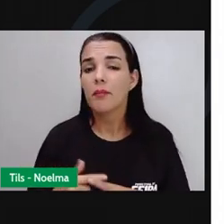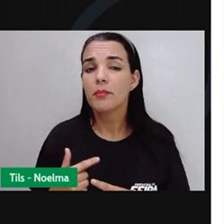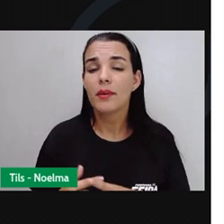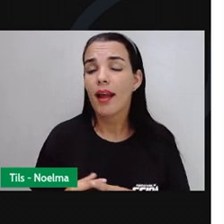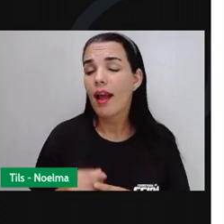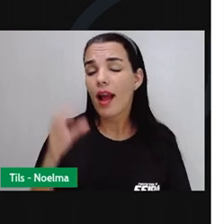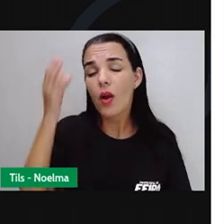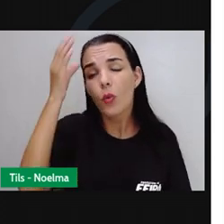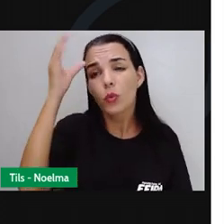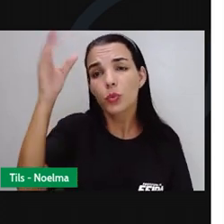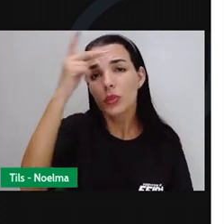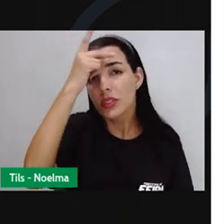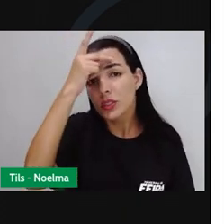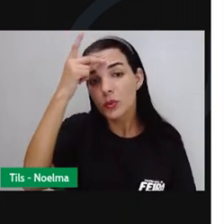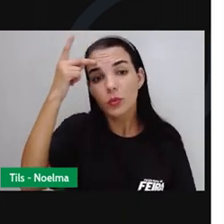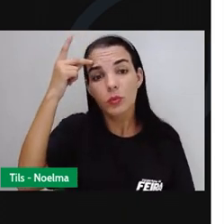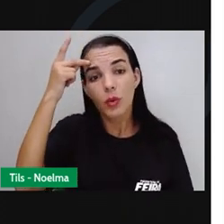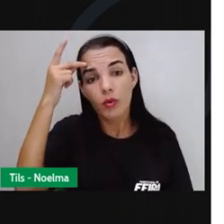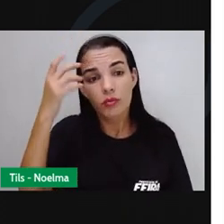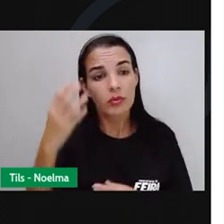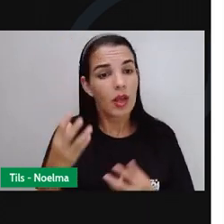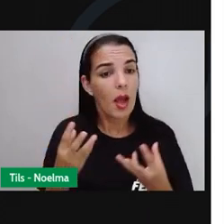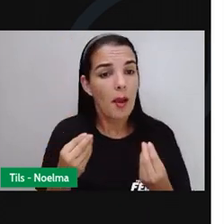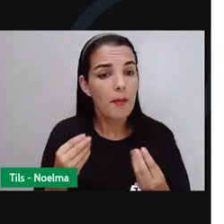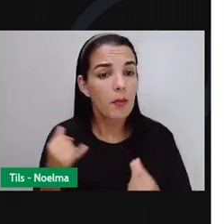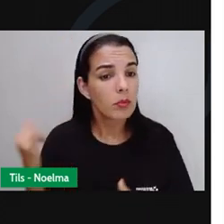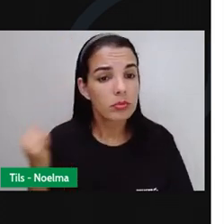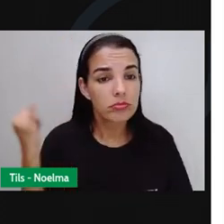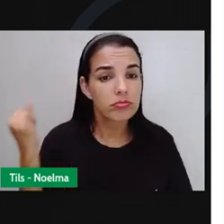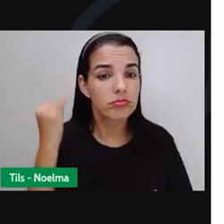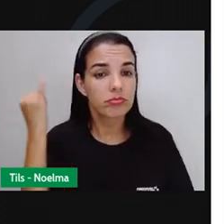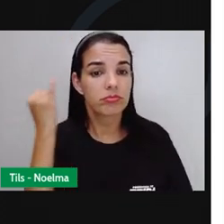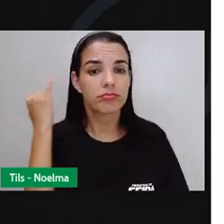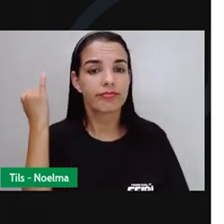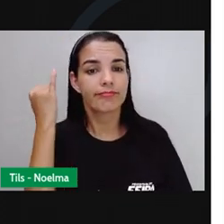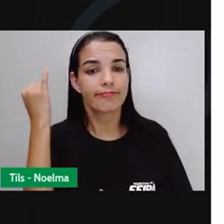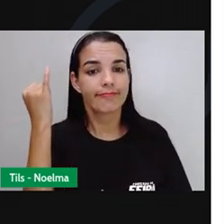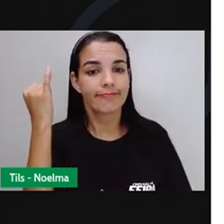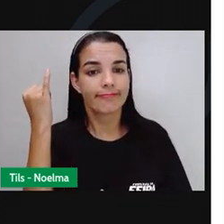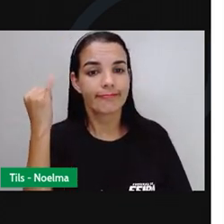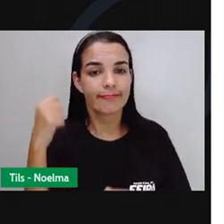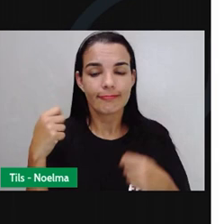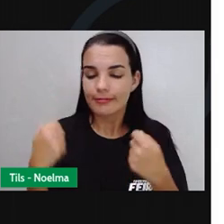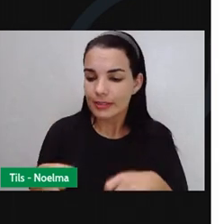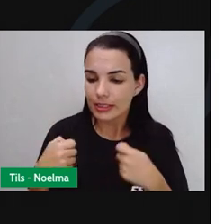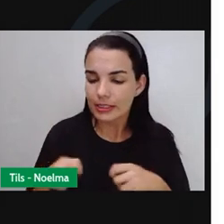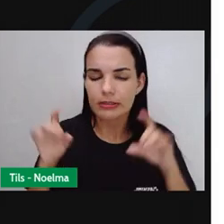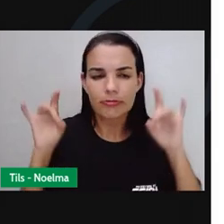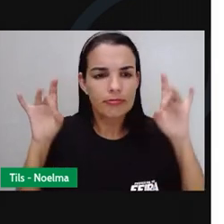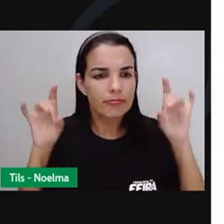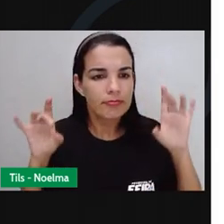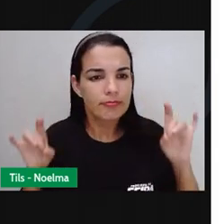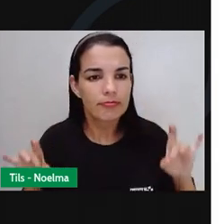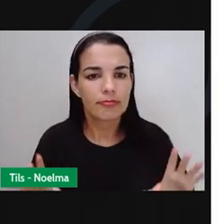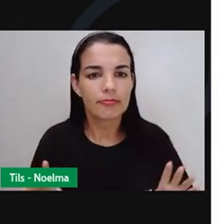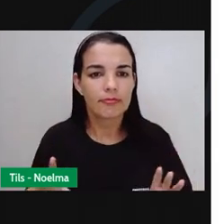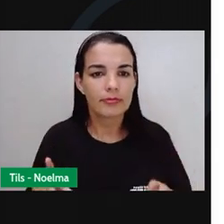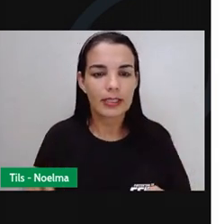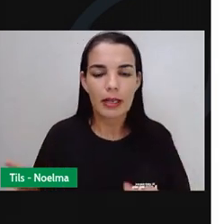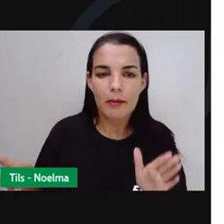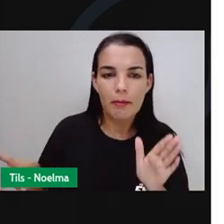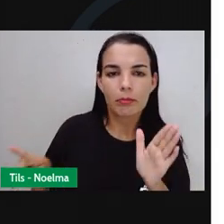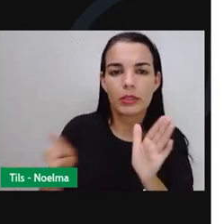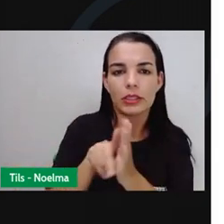povo como algo acidental, como uma cultura folclórica, como uma cultura periférica, subalterna. Como é que